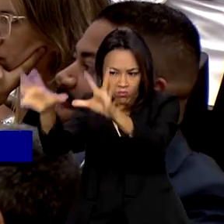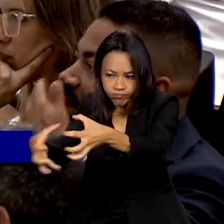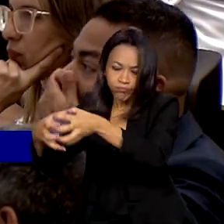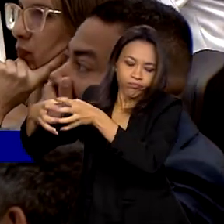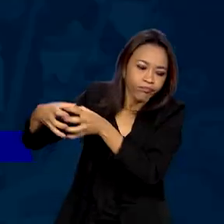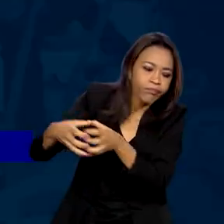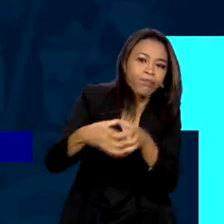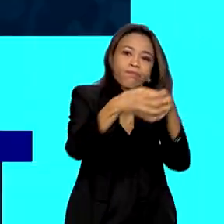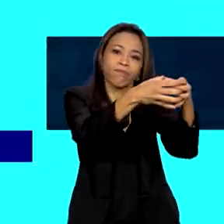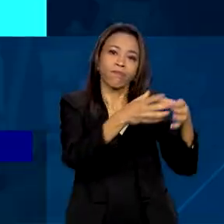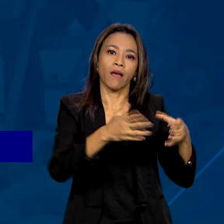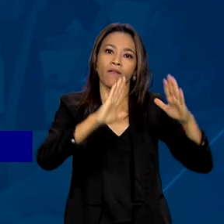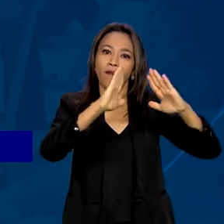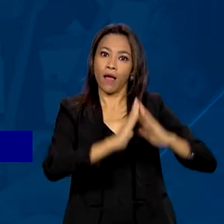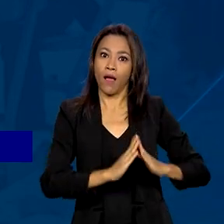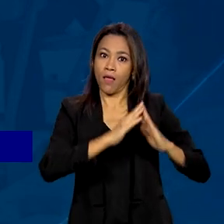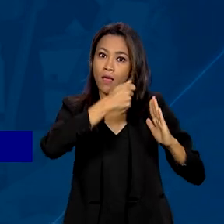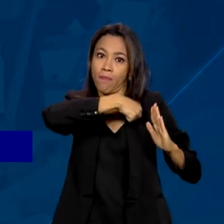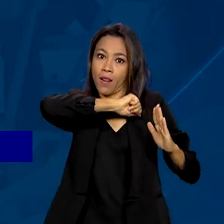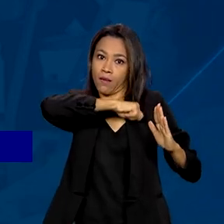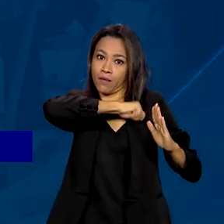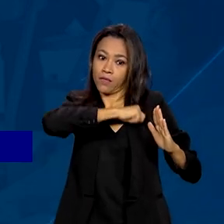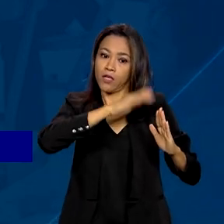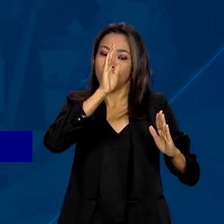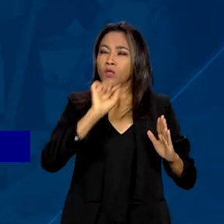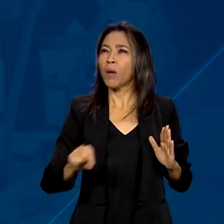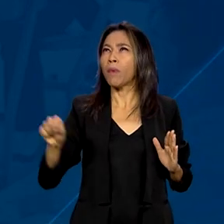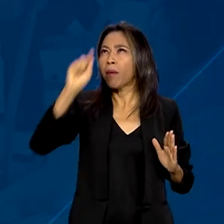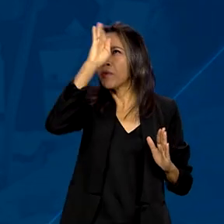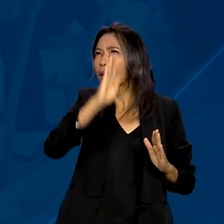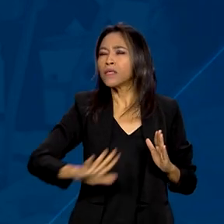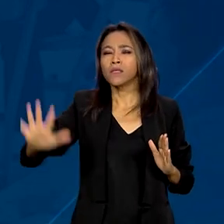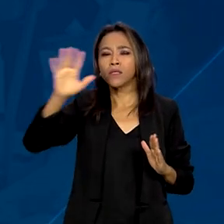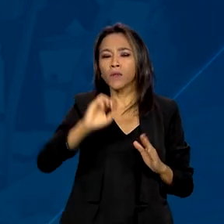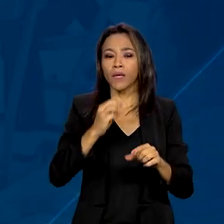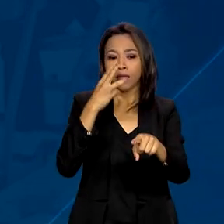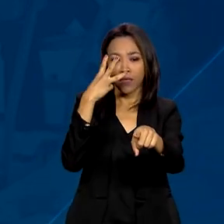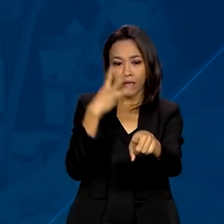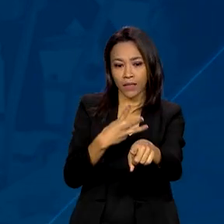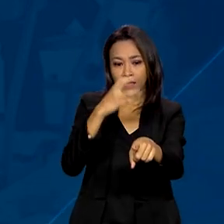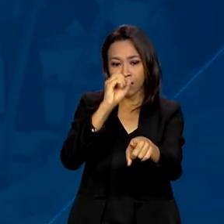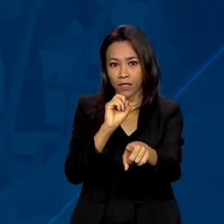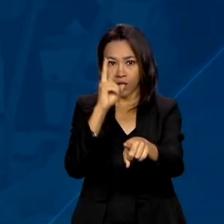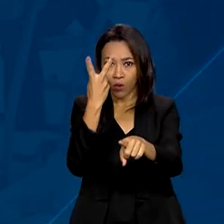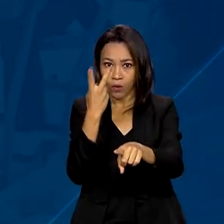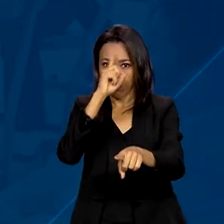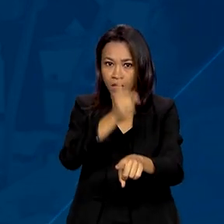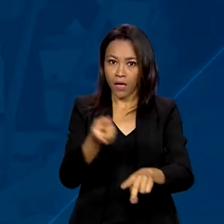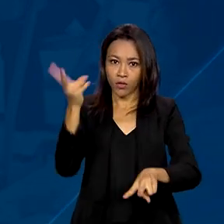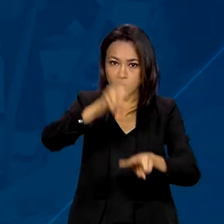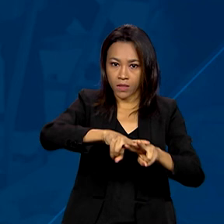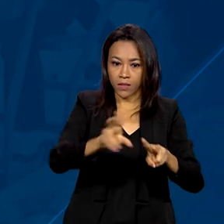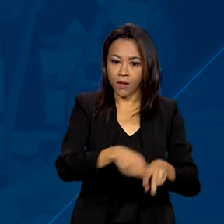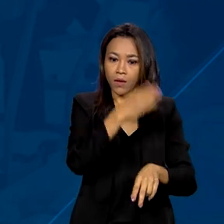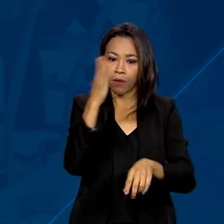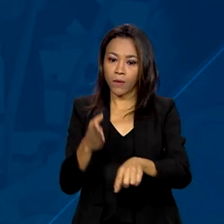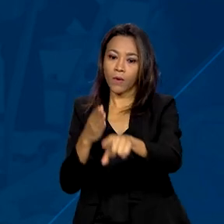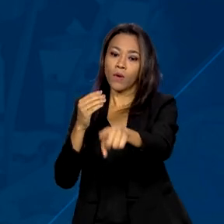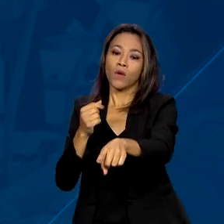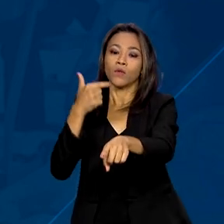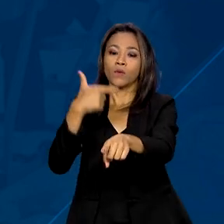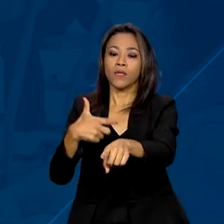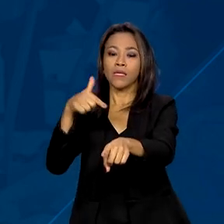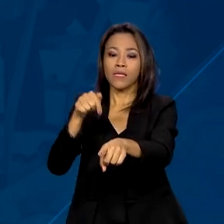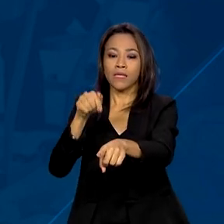depoimento. Em todo o país foram cumpridos 302 mandados de prisão, 270 mandatos de